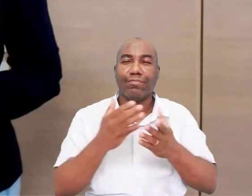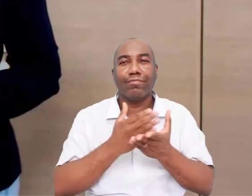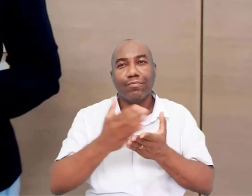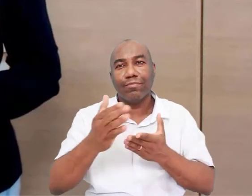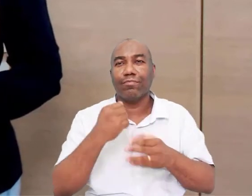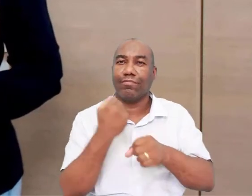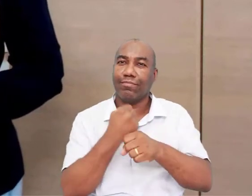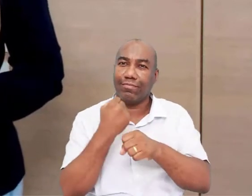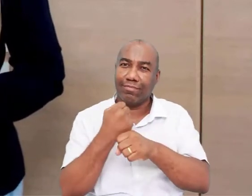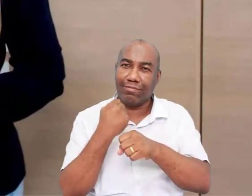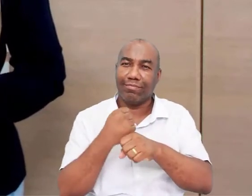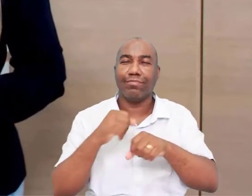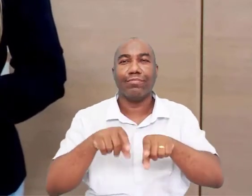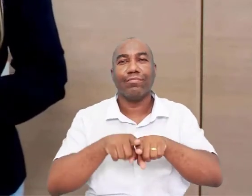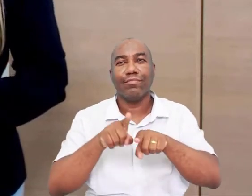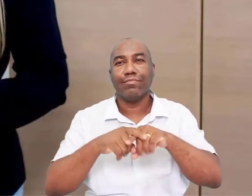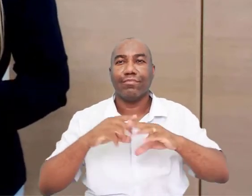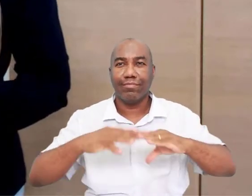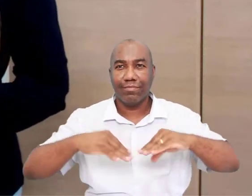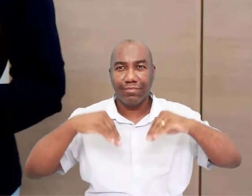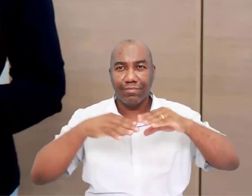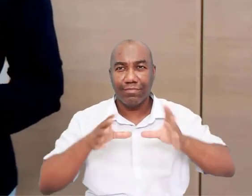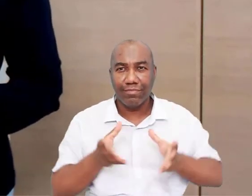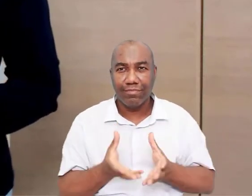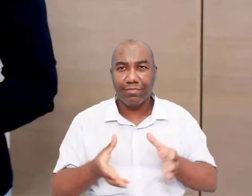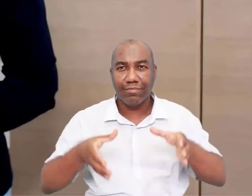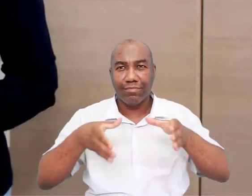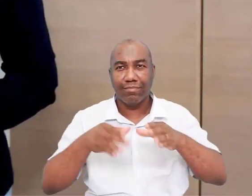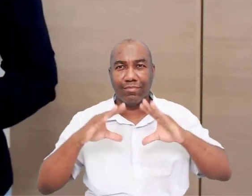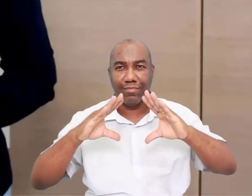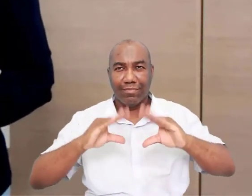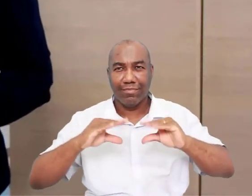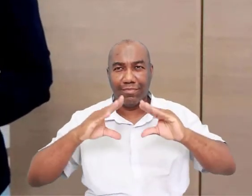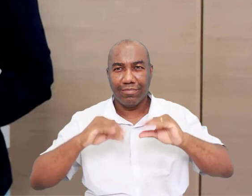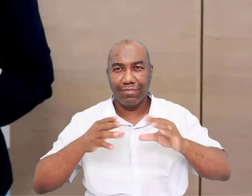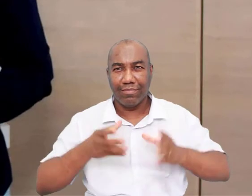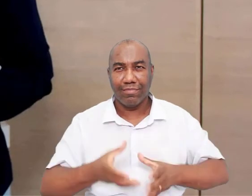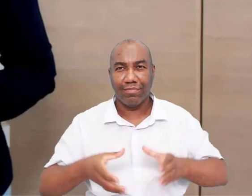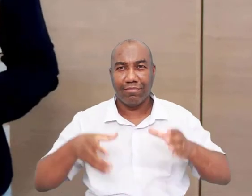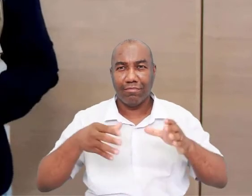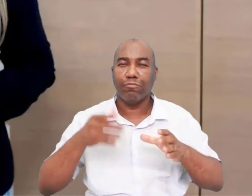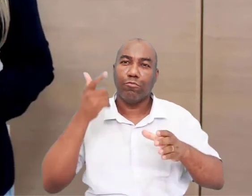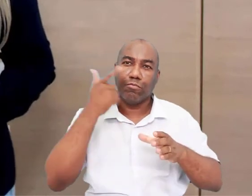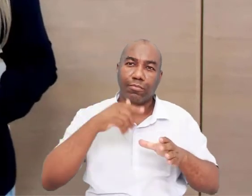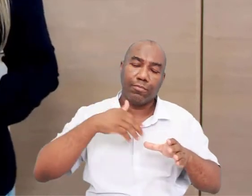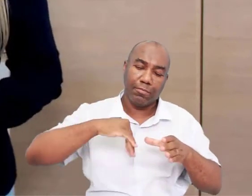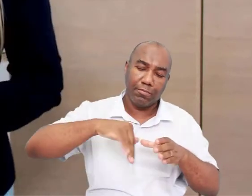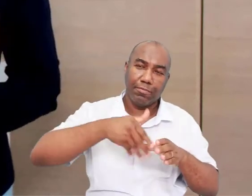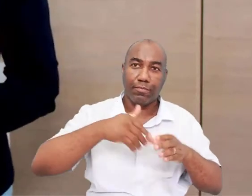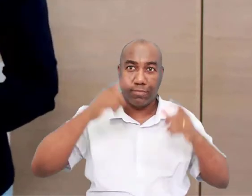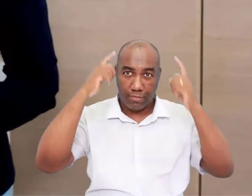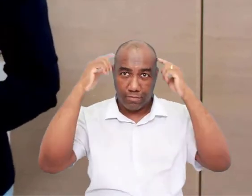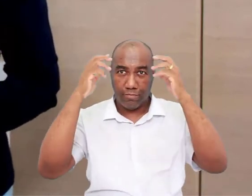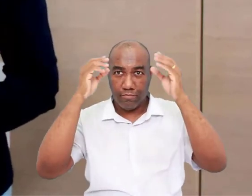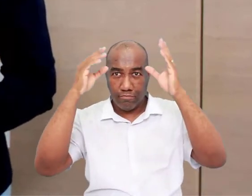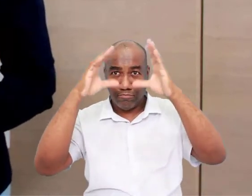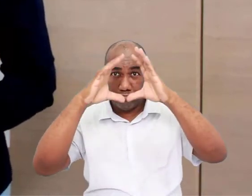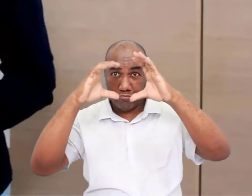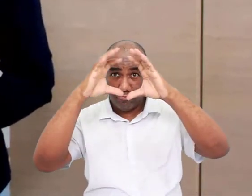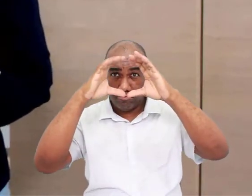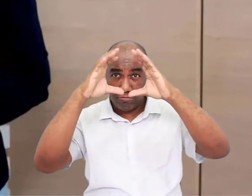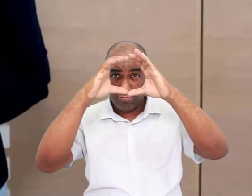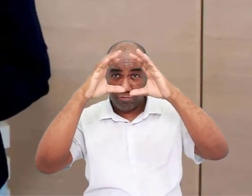cerâmica, né? Vai surgir o artesanato. O desenvolvimento cultural deles já está bastante avançado. Aqui eles vão